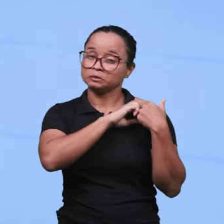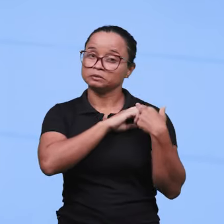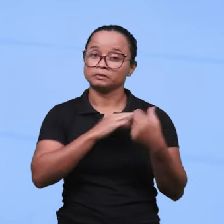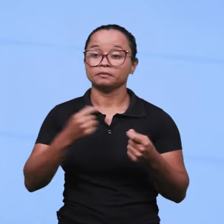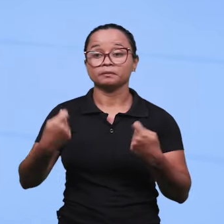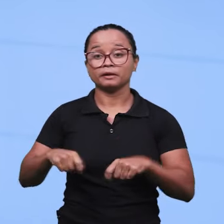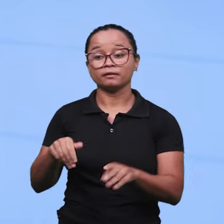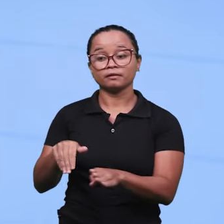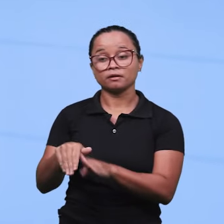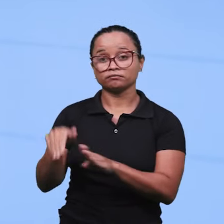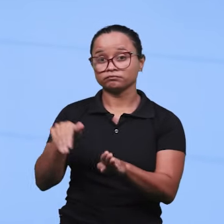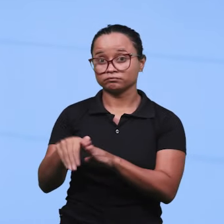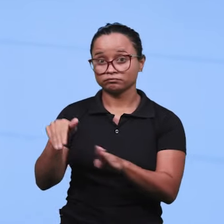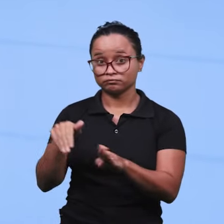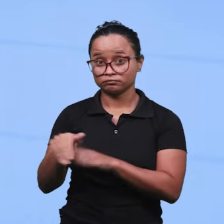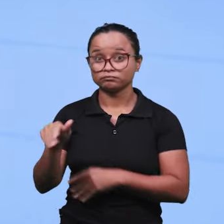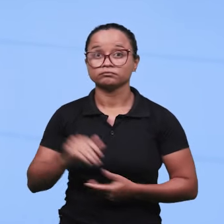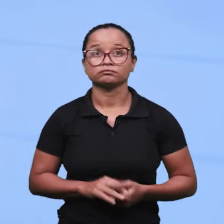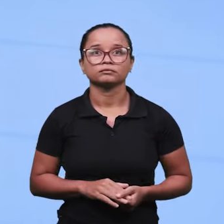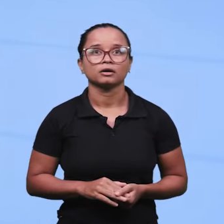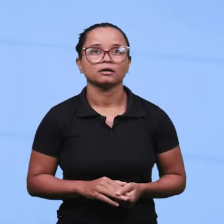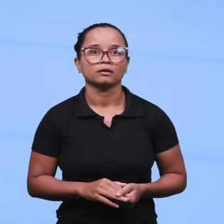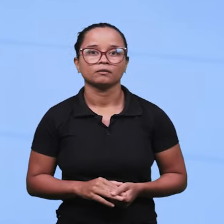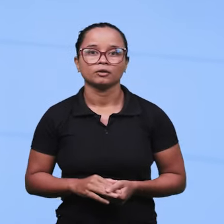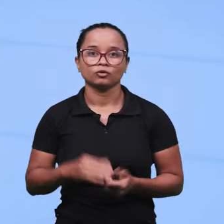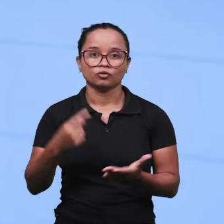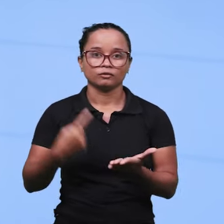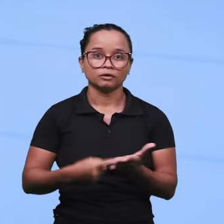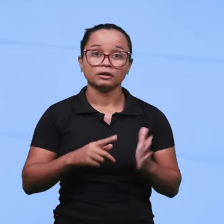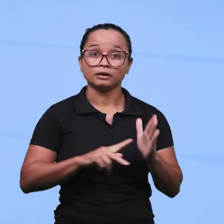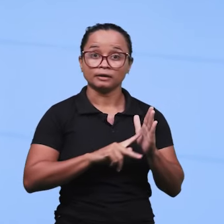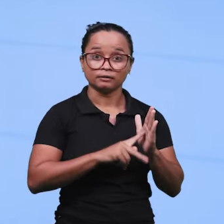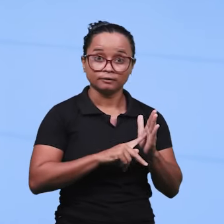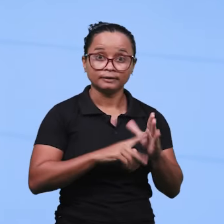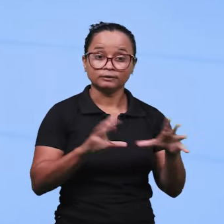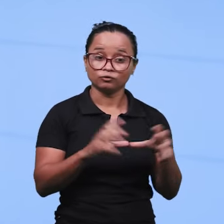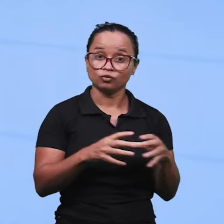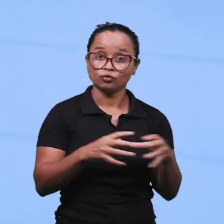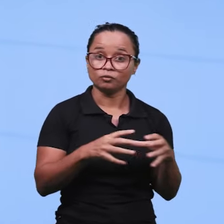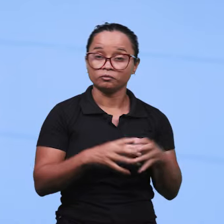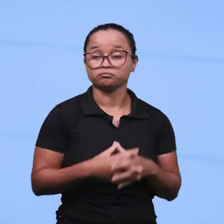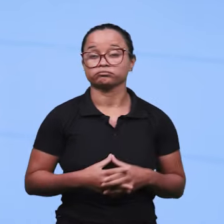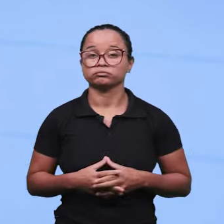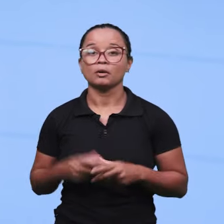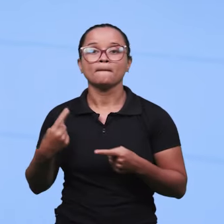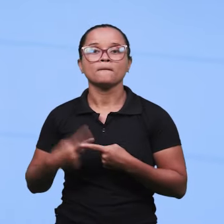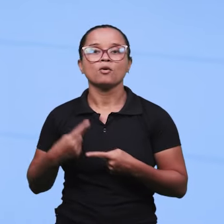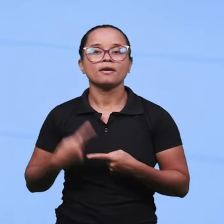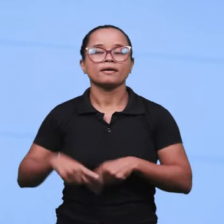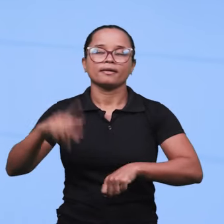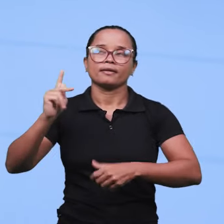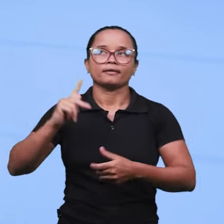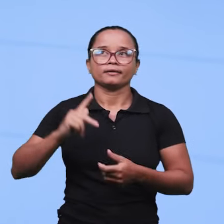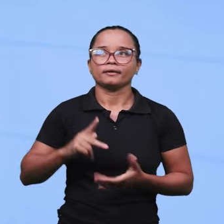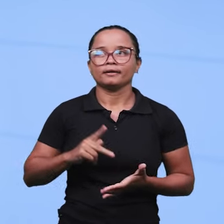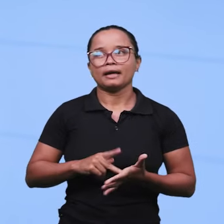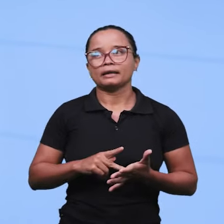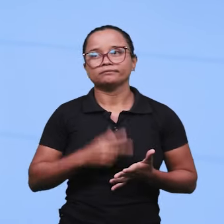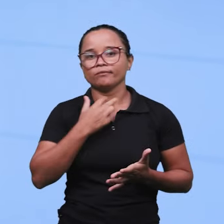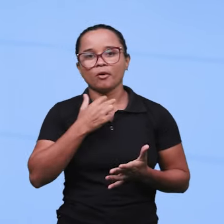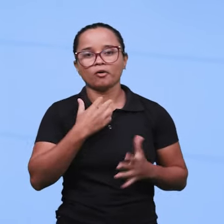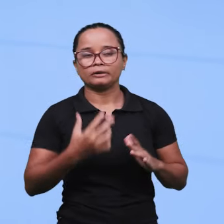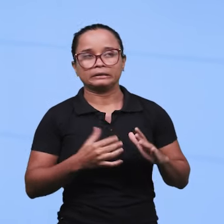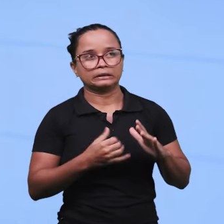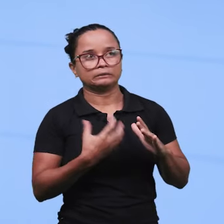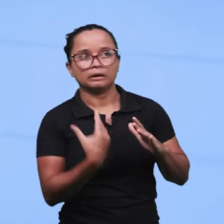ser orientado ali pelo seu acordo da categoria. Porque, na verdade, não adianta uma empresa